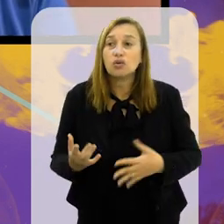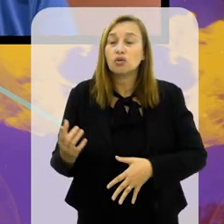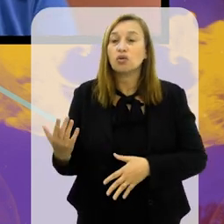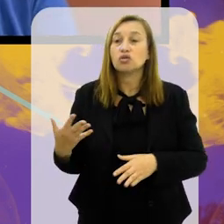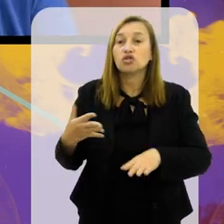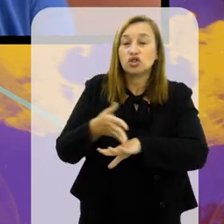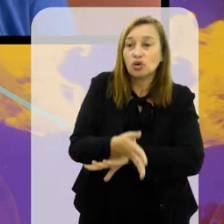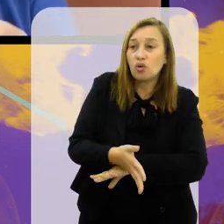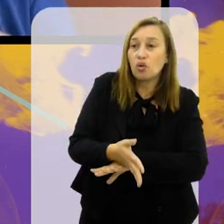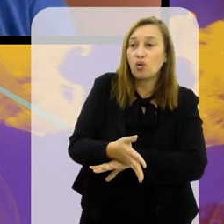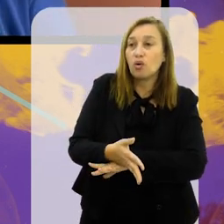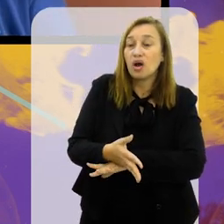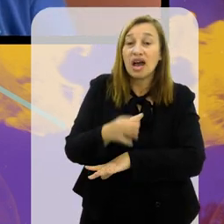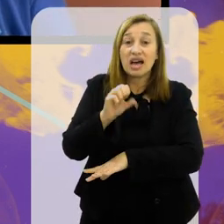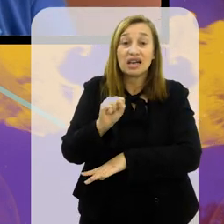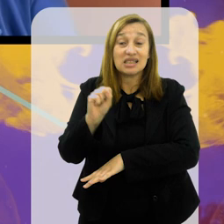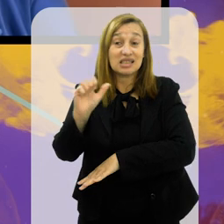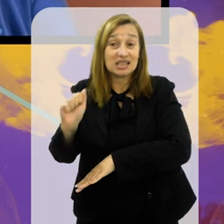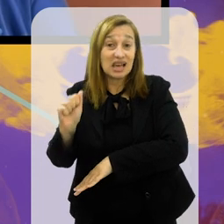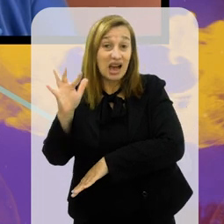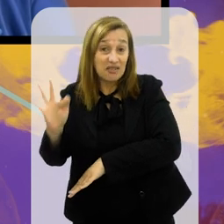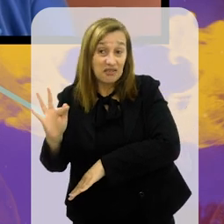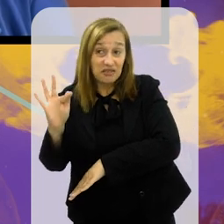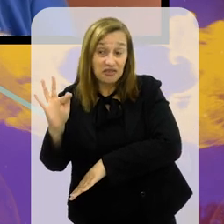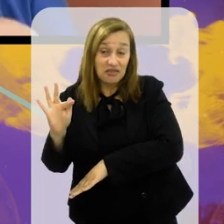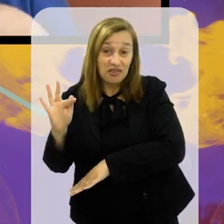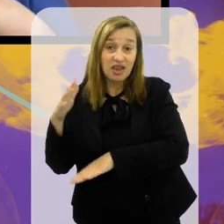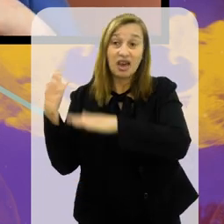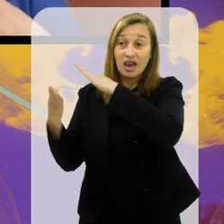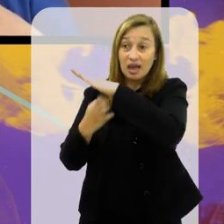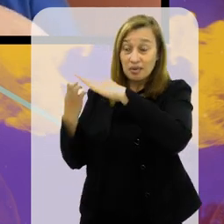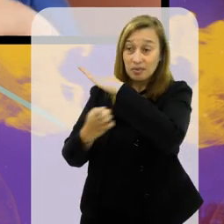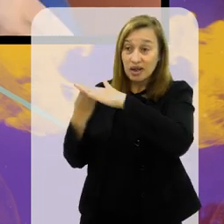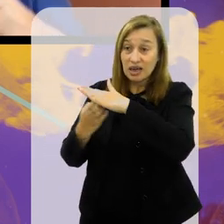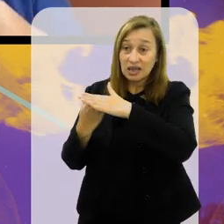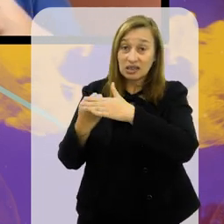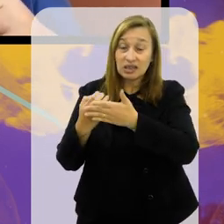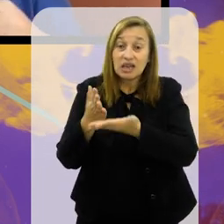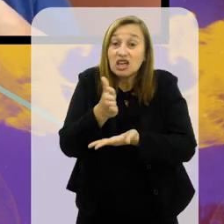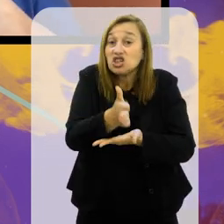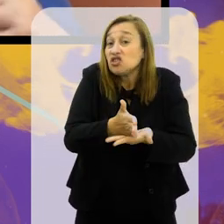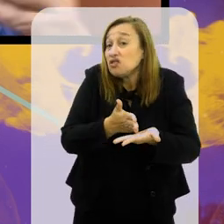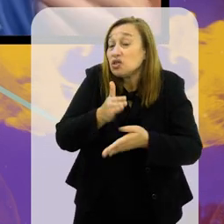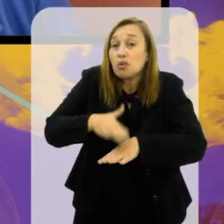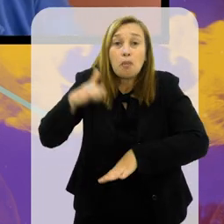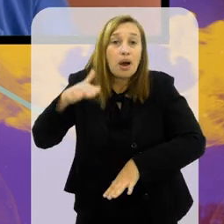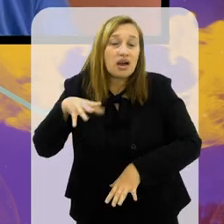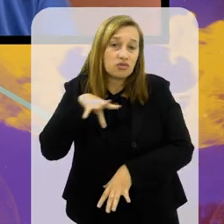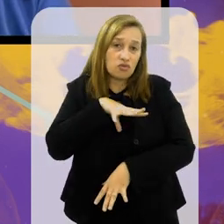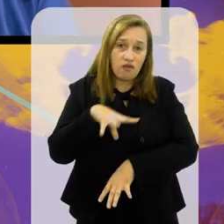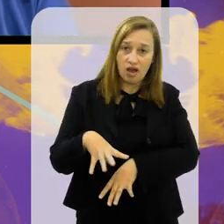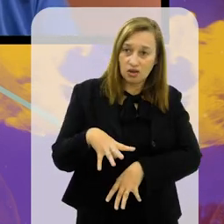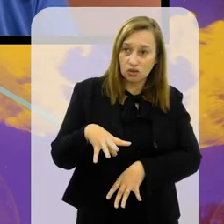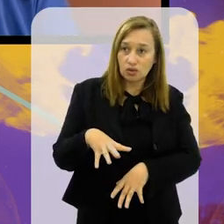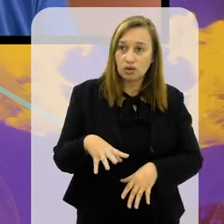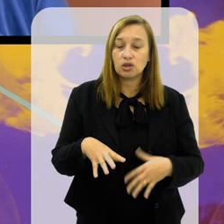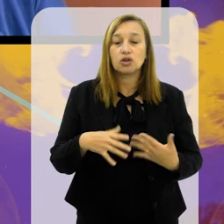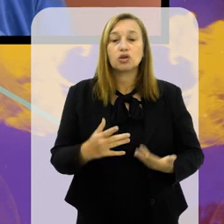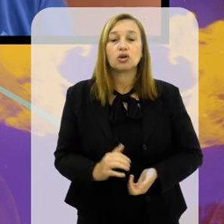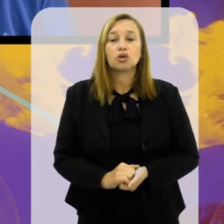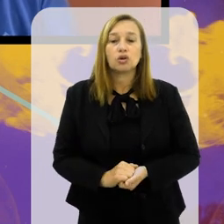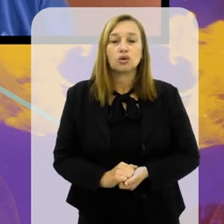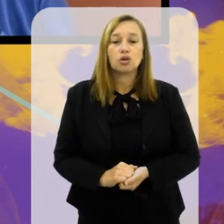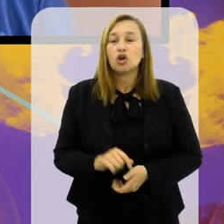Então, quando veio a SAP, o Vasco, que já era dividido, fragmentado, se dividiu mais. E